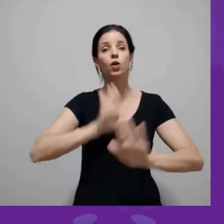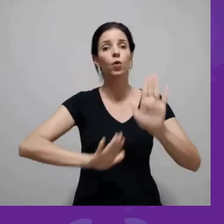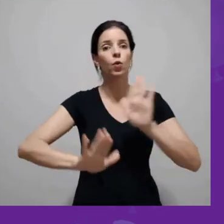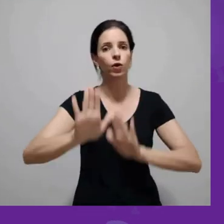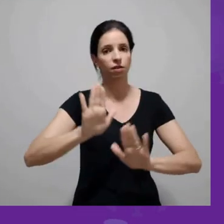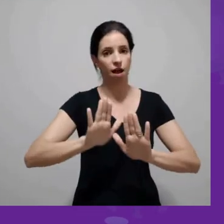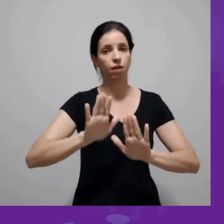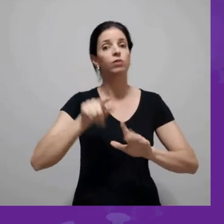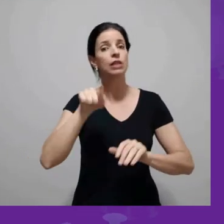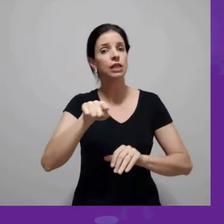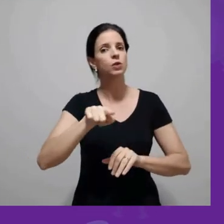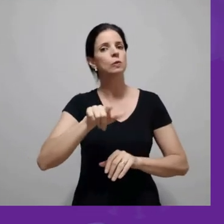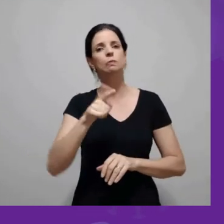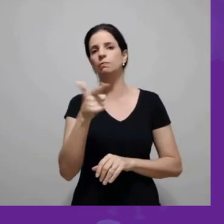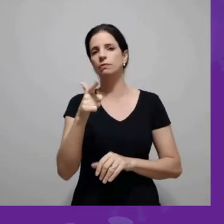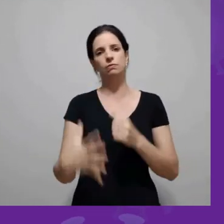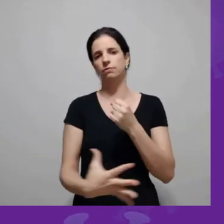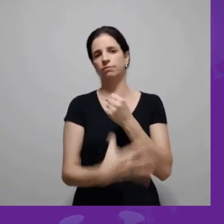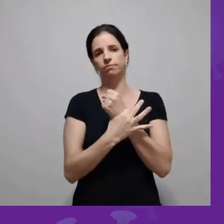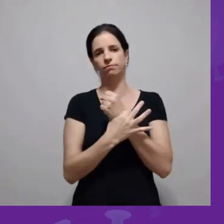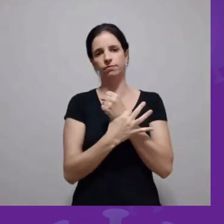negligência pode não ser segura.